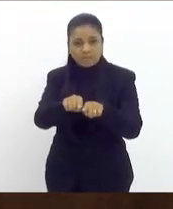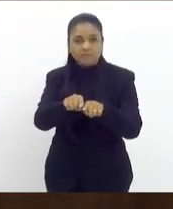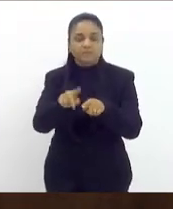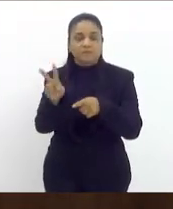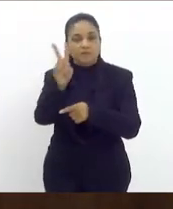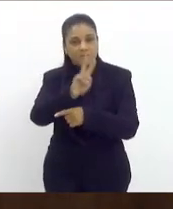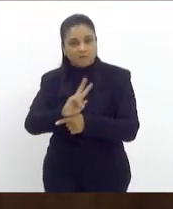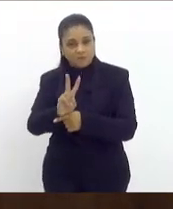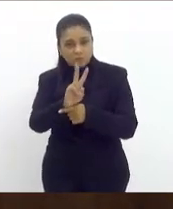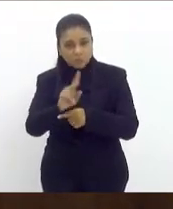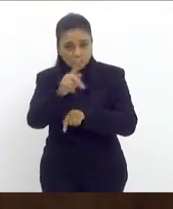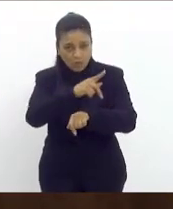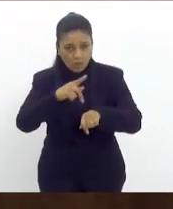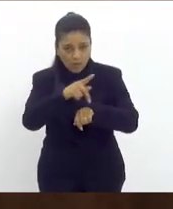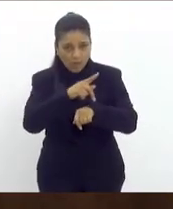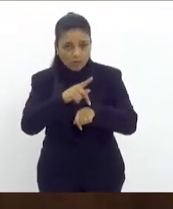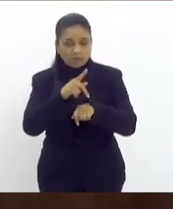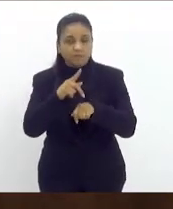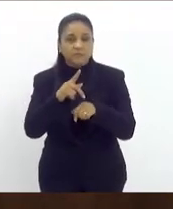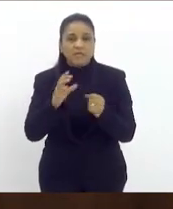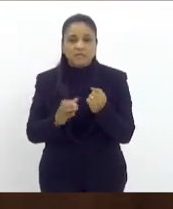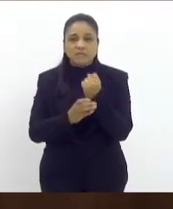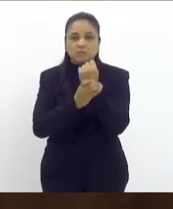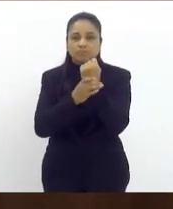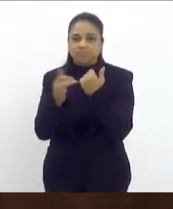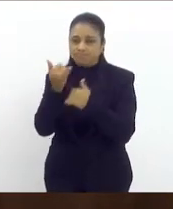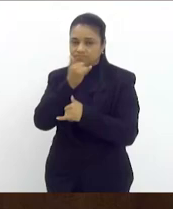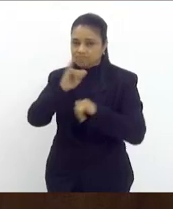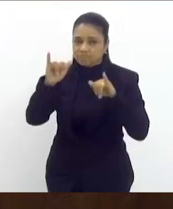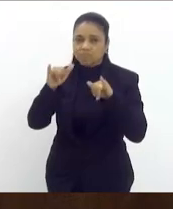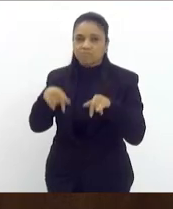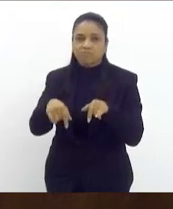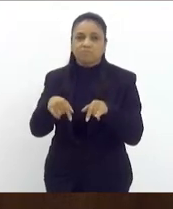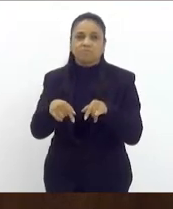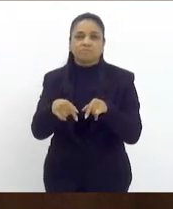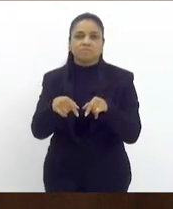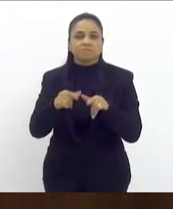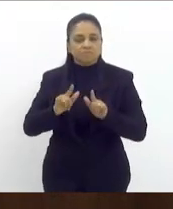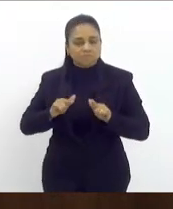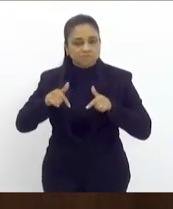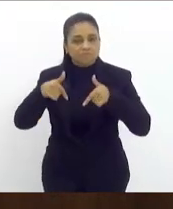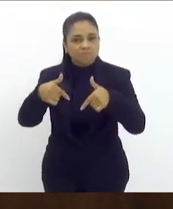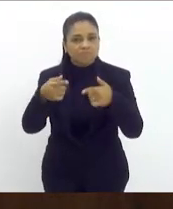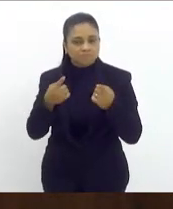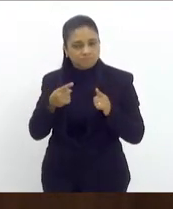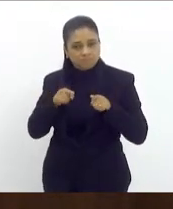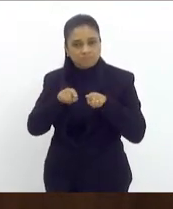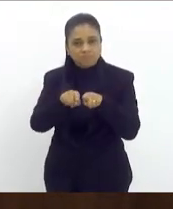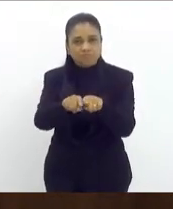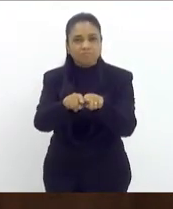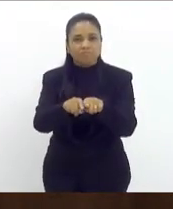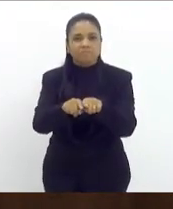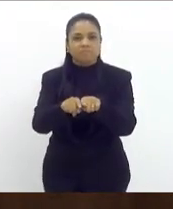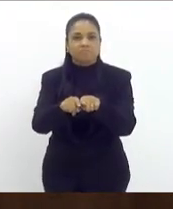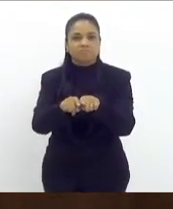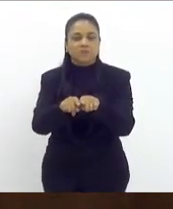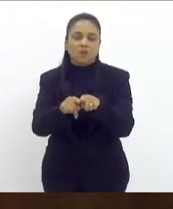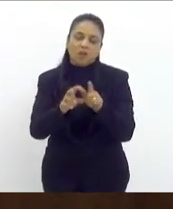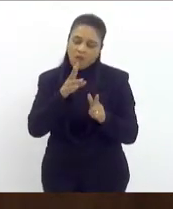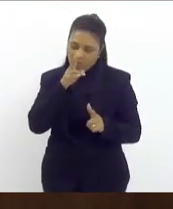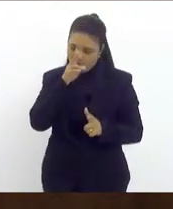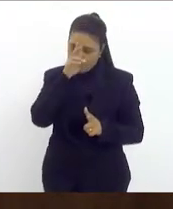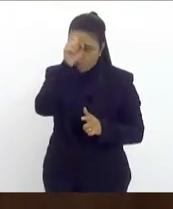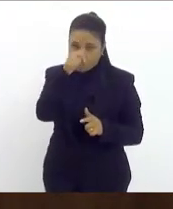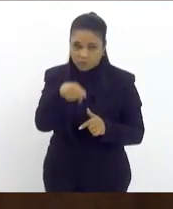Venezuela a segurança energética de que tanto precisamos através de ações cooperativas que trarão o fortalecimento